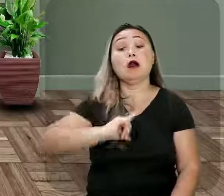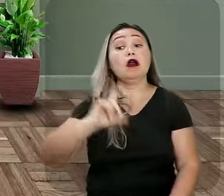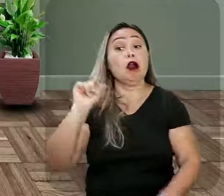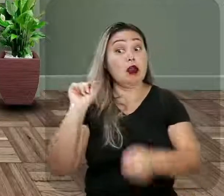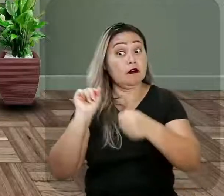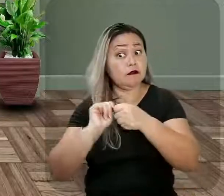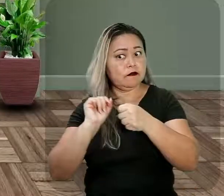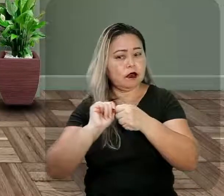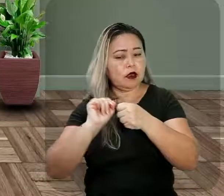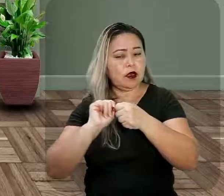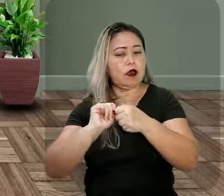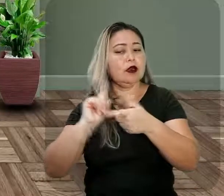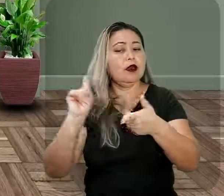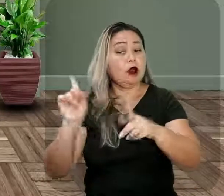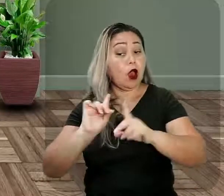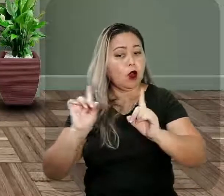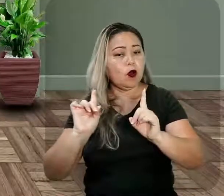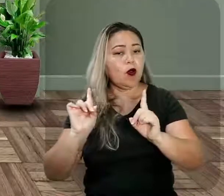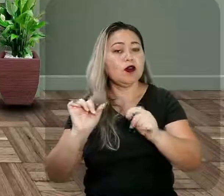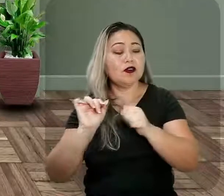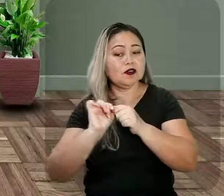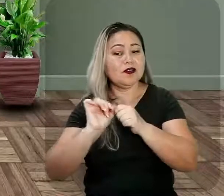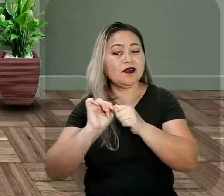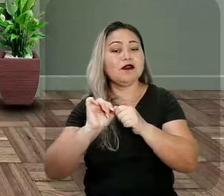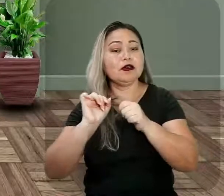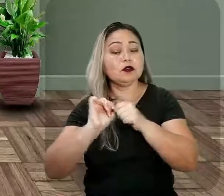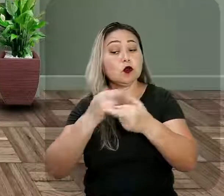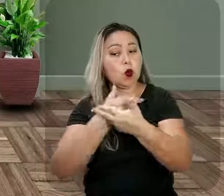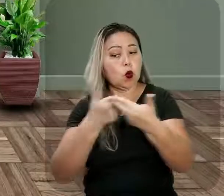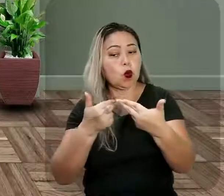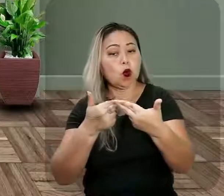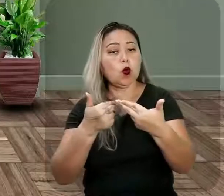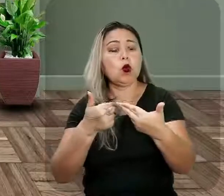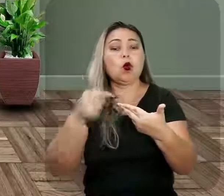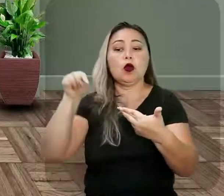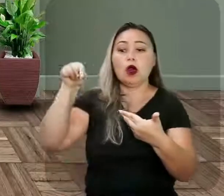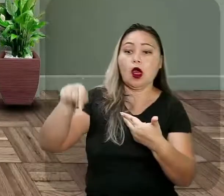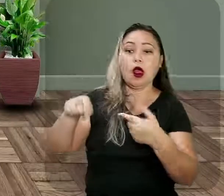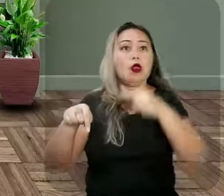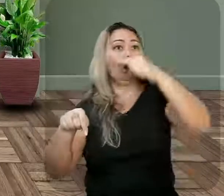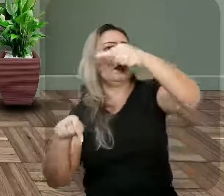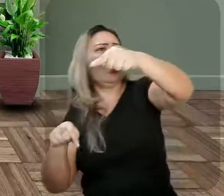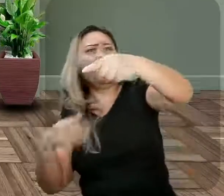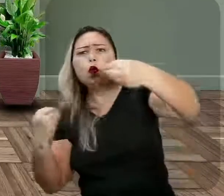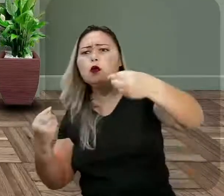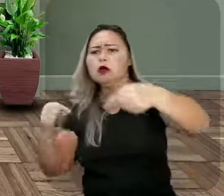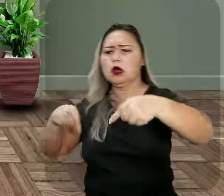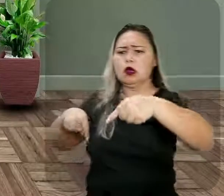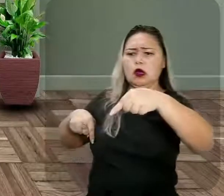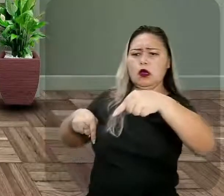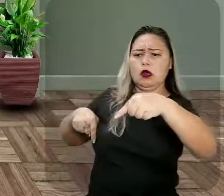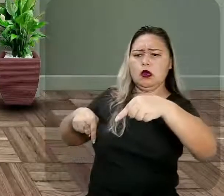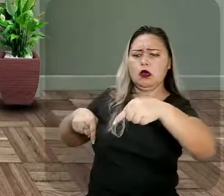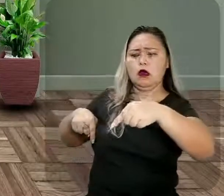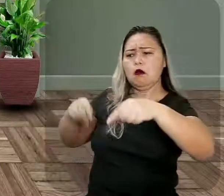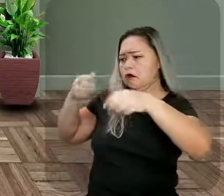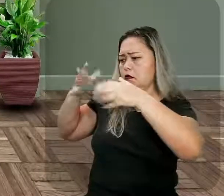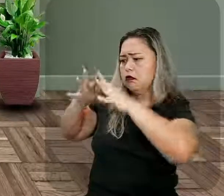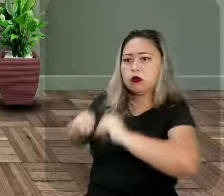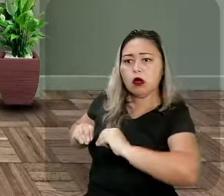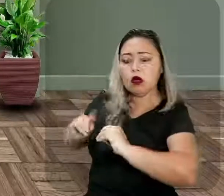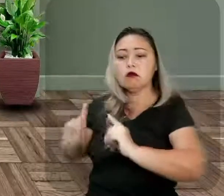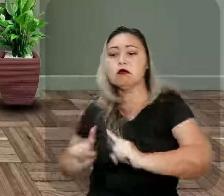qualquer um duvida. Eu ia falar outra coisa aqui. Ele está aqui e está lá. Como é isso? Ele pode estar aqui,